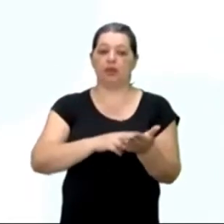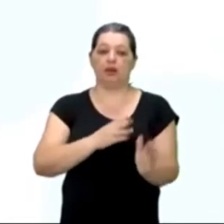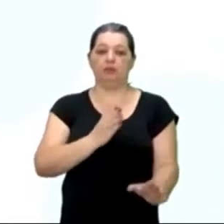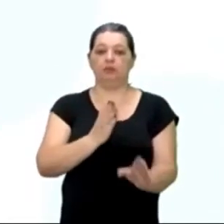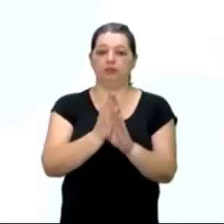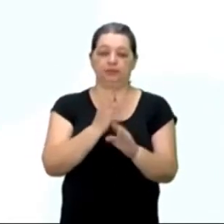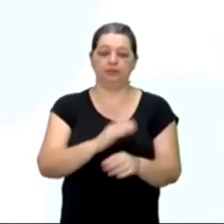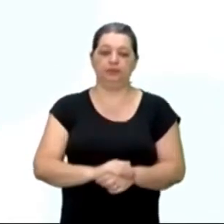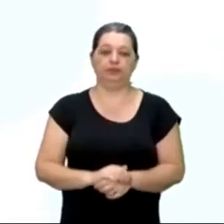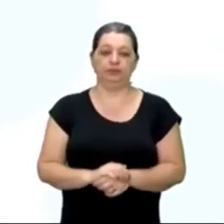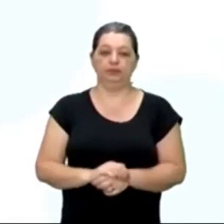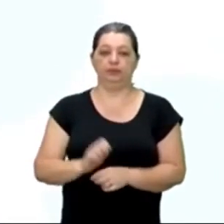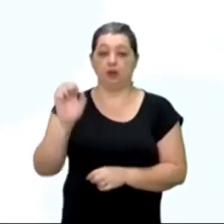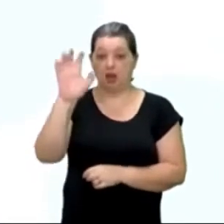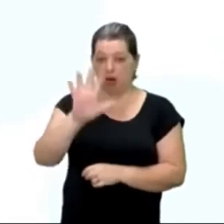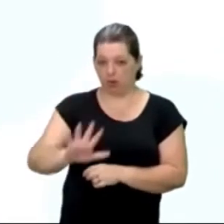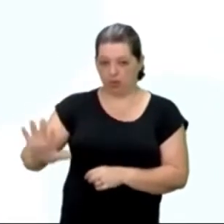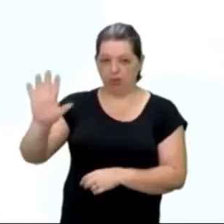A Europa